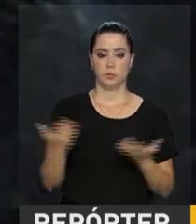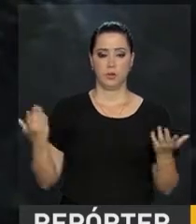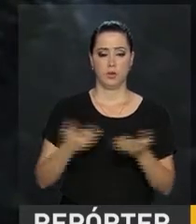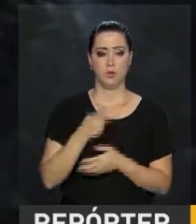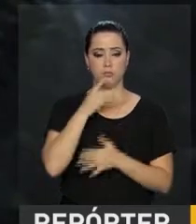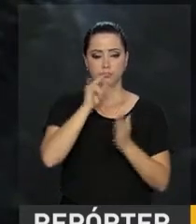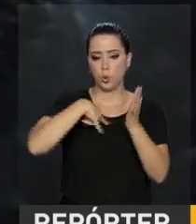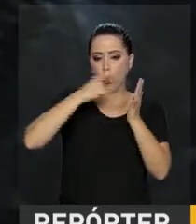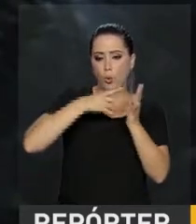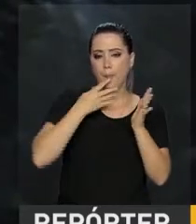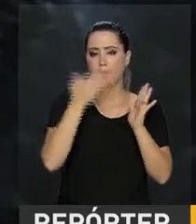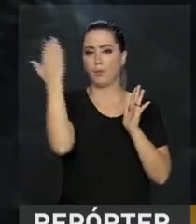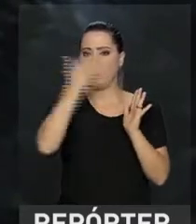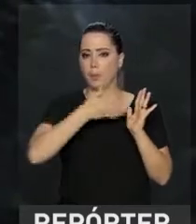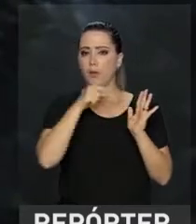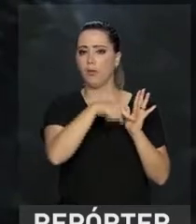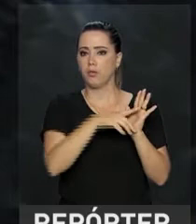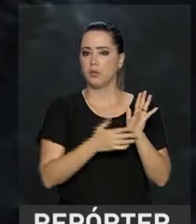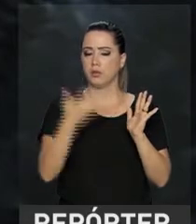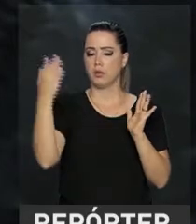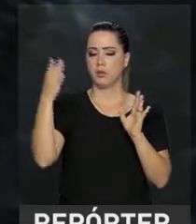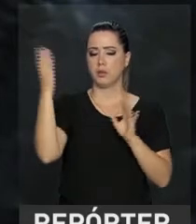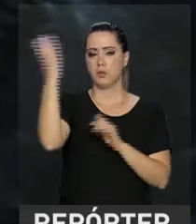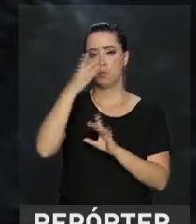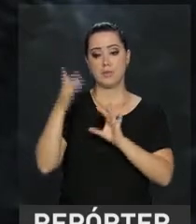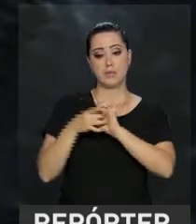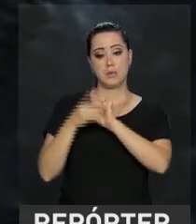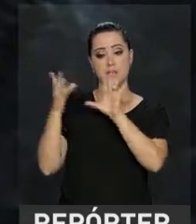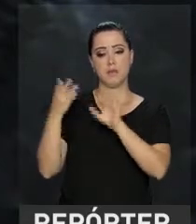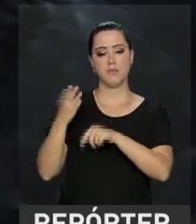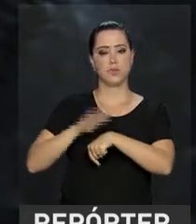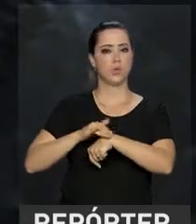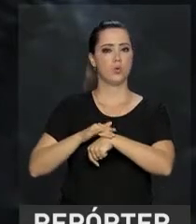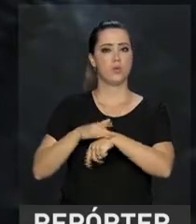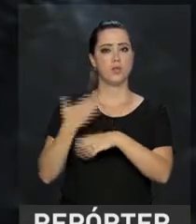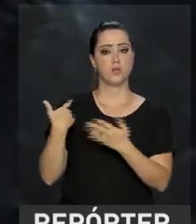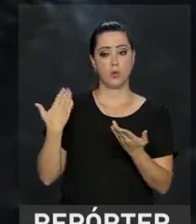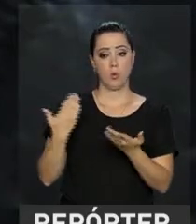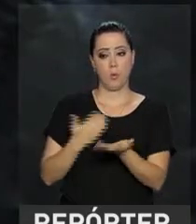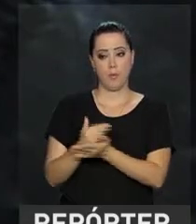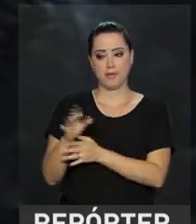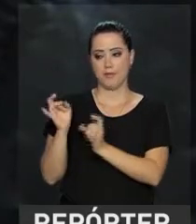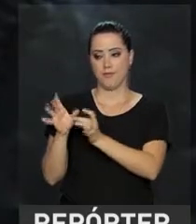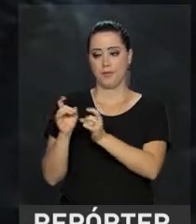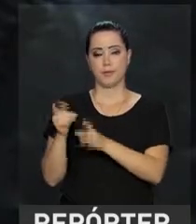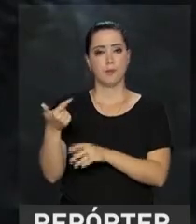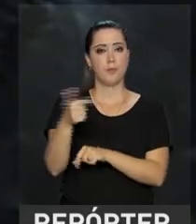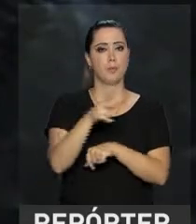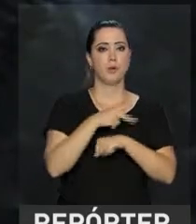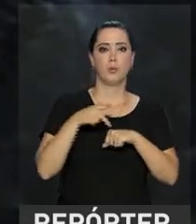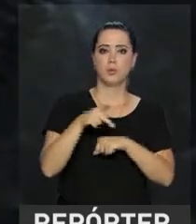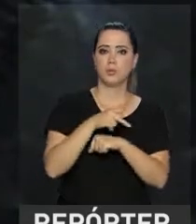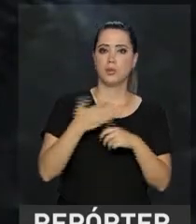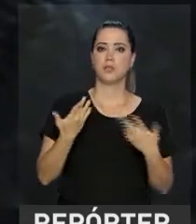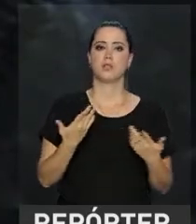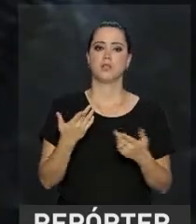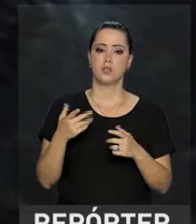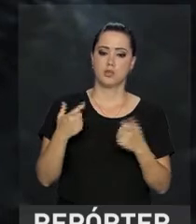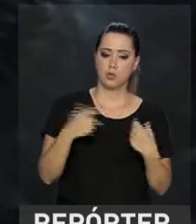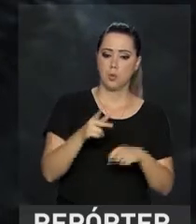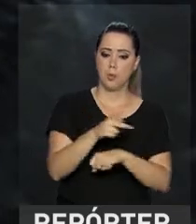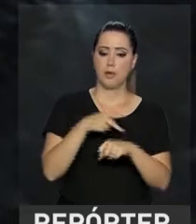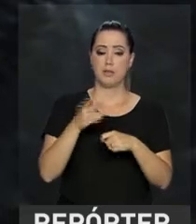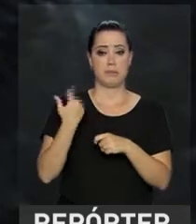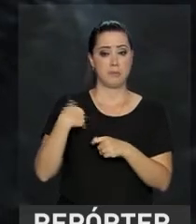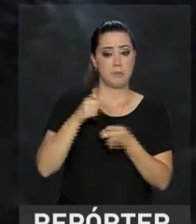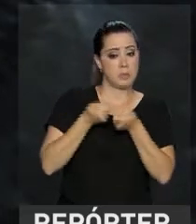livre e febre afetosa, nós vamos começar a frequentar outros mercados. Mercados mais exigentes, mercados